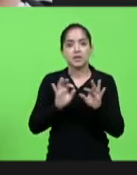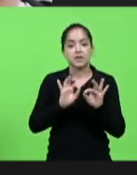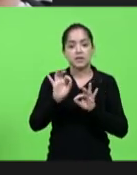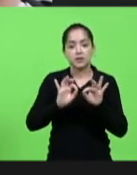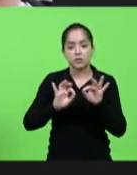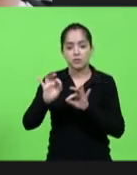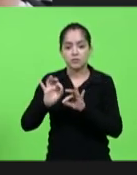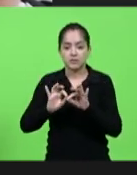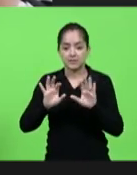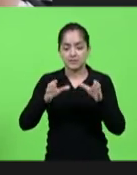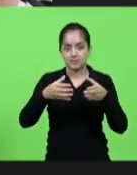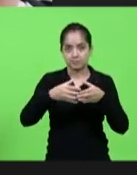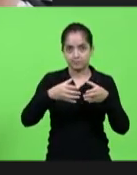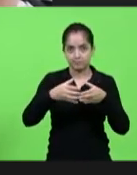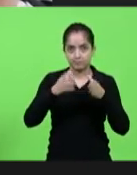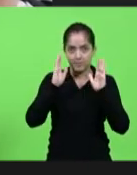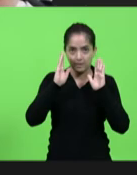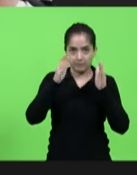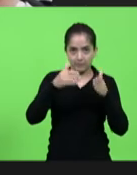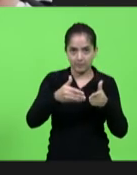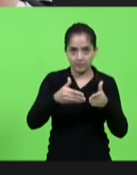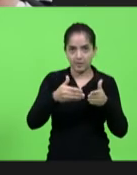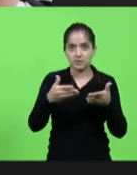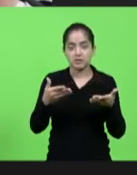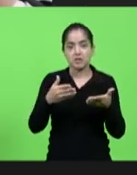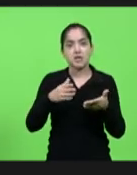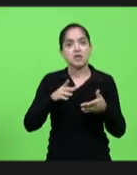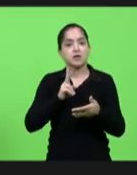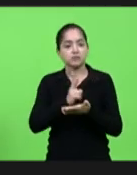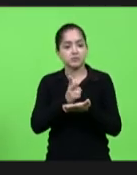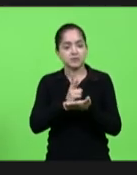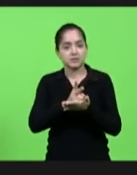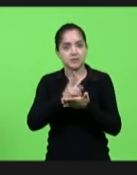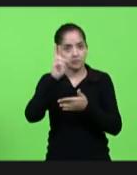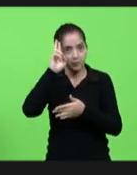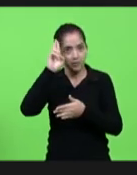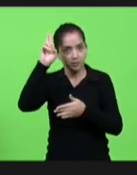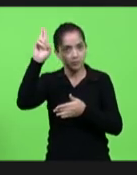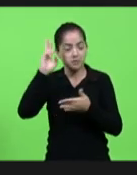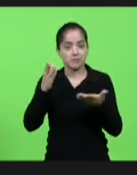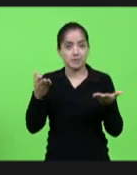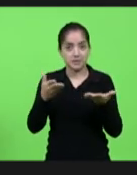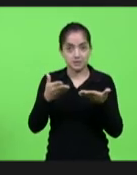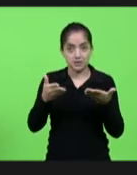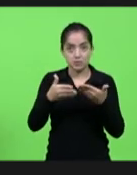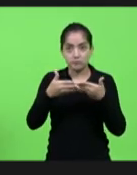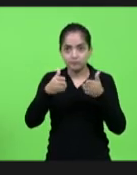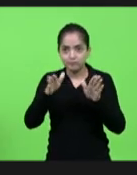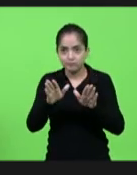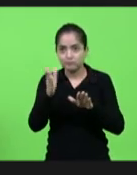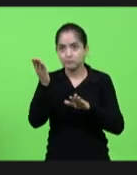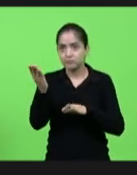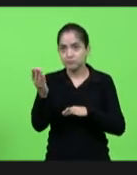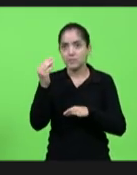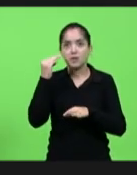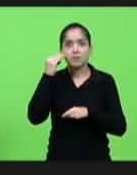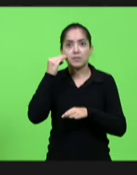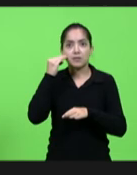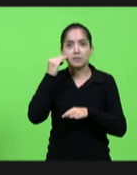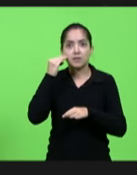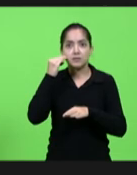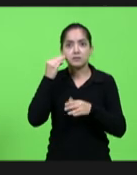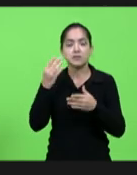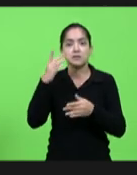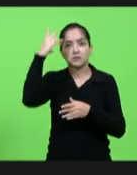parlamentar até esse momento eu sempre coordenei mas eu estou abrindo aqui tanto para a Marlene quanto Ismael a